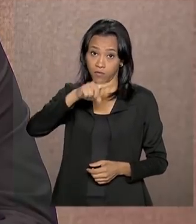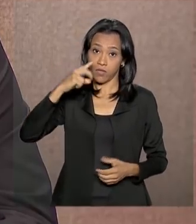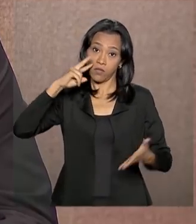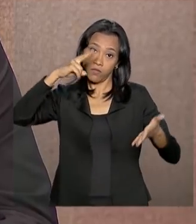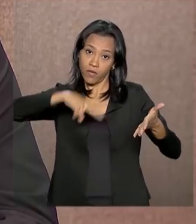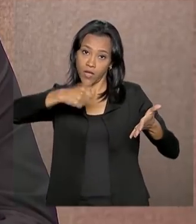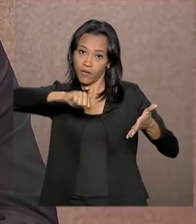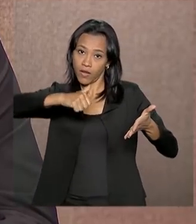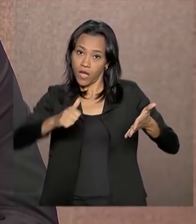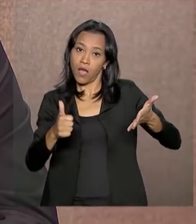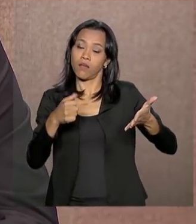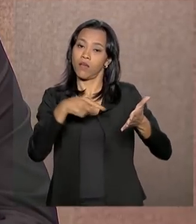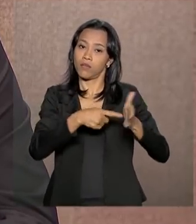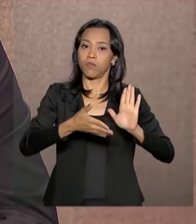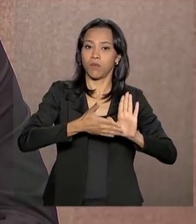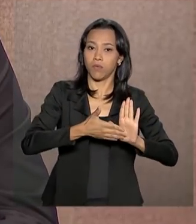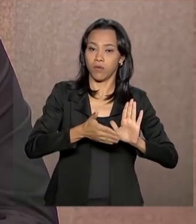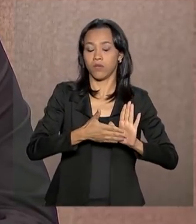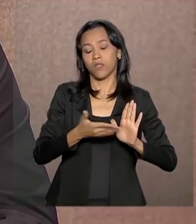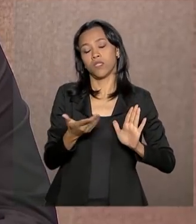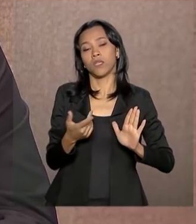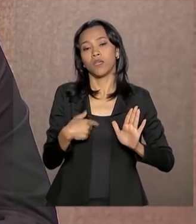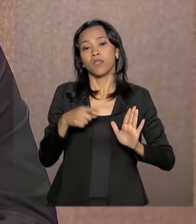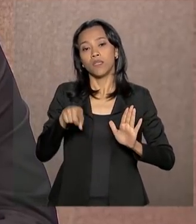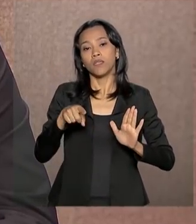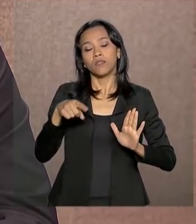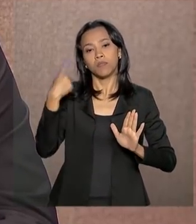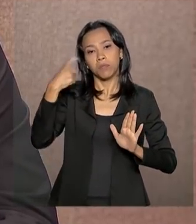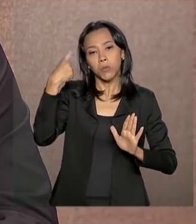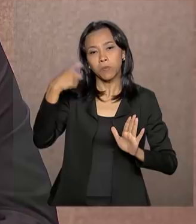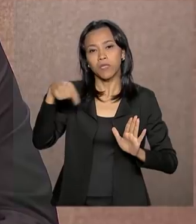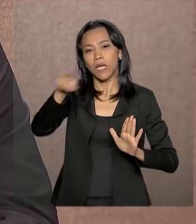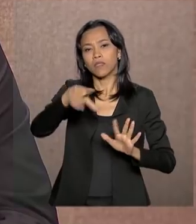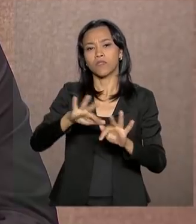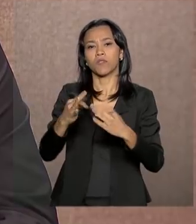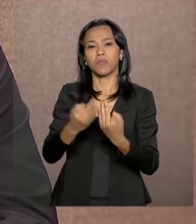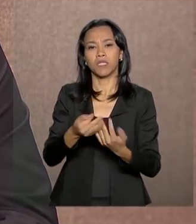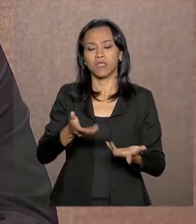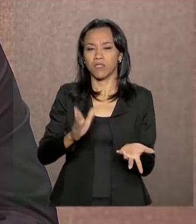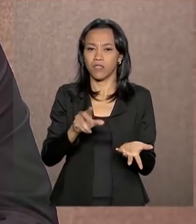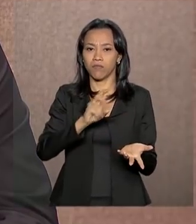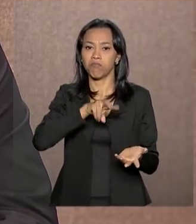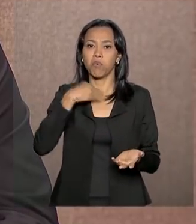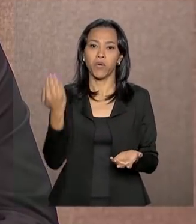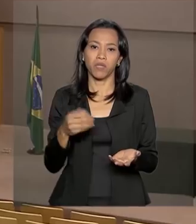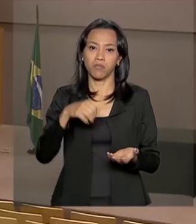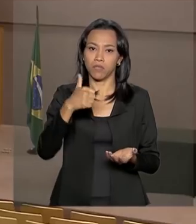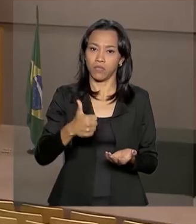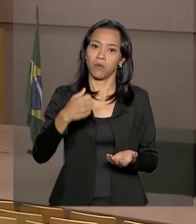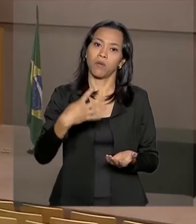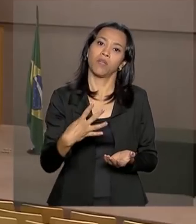com o olhar dessas famílias que perderam 142 pessoas nesse acidente.